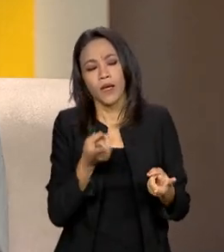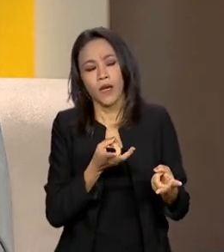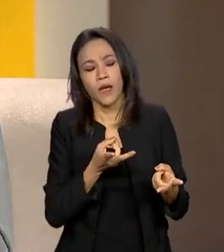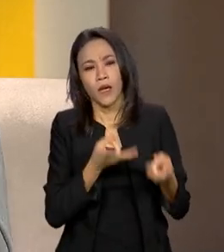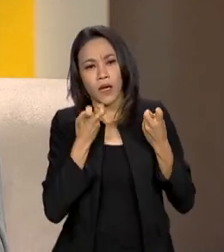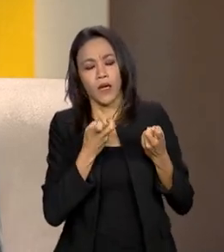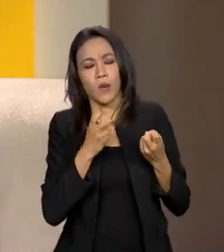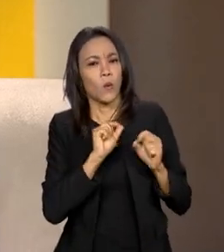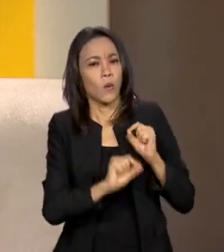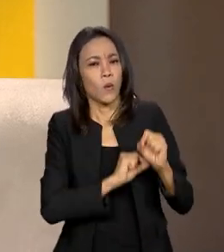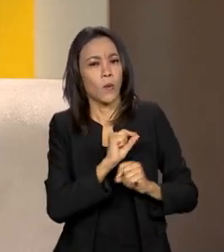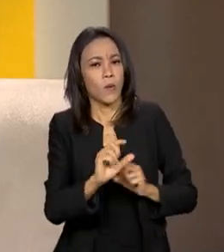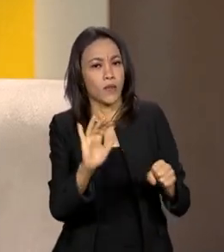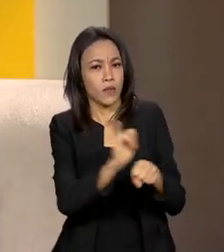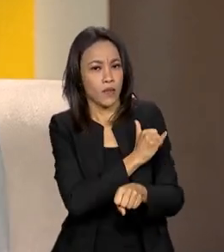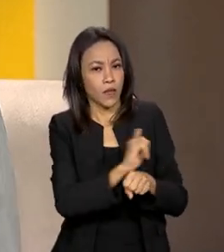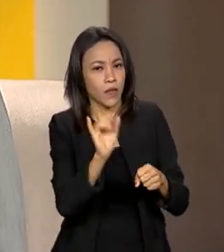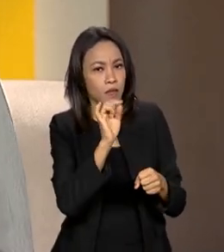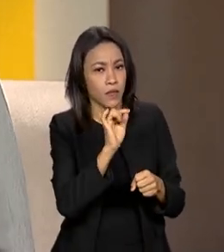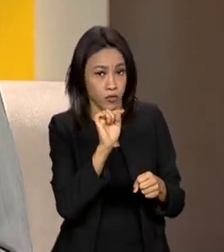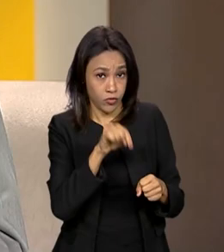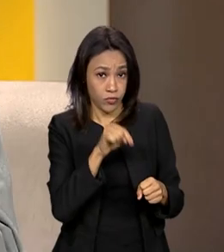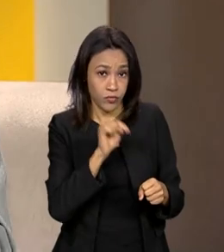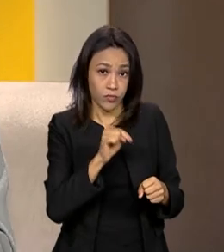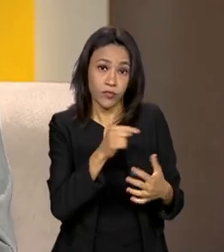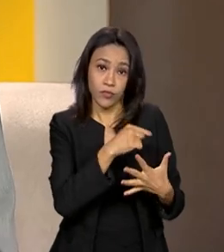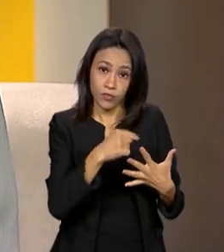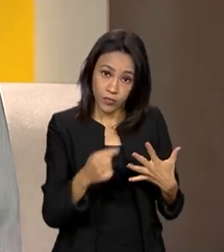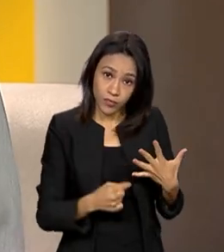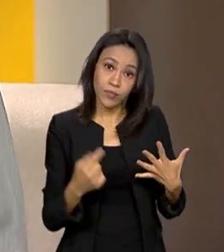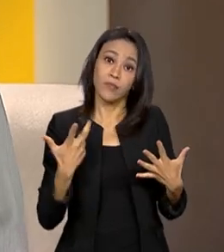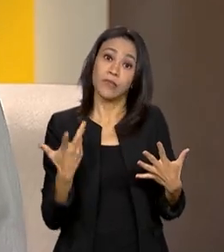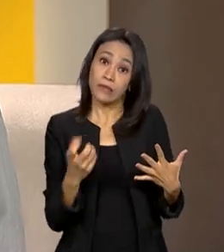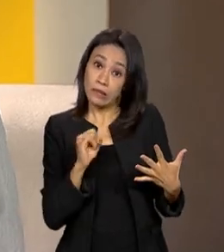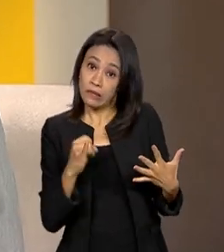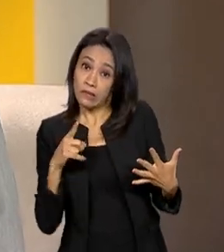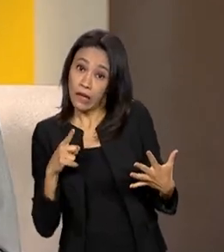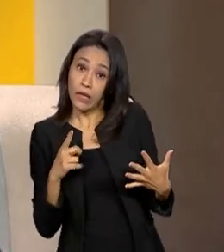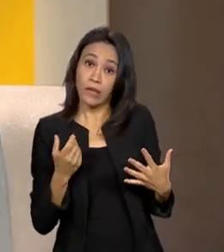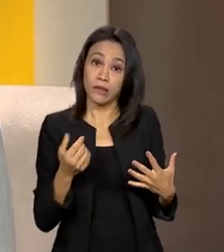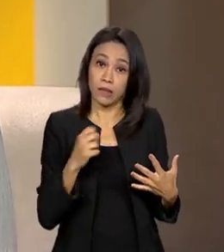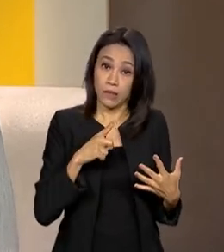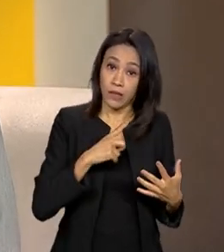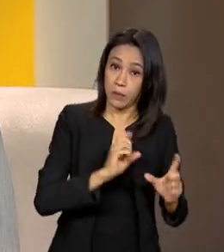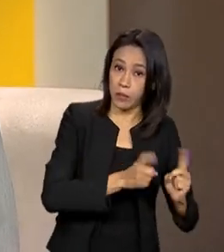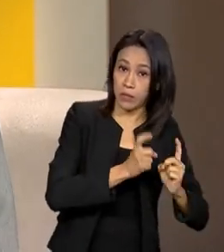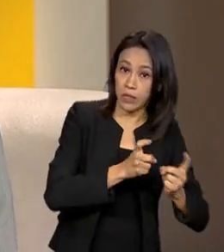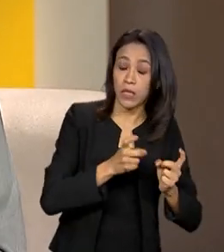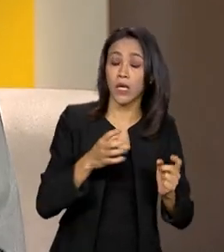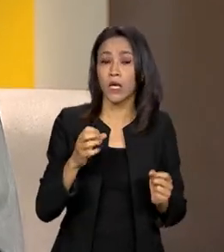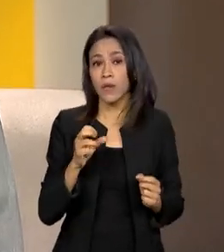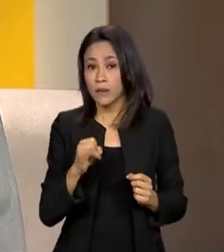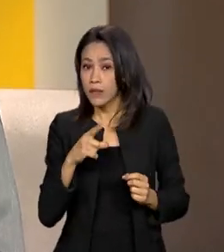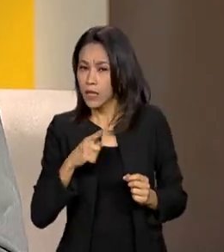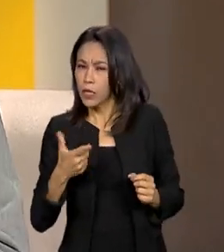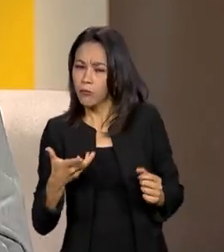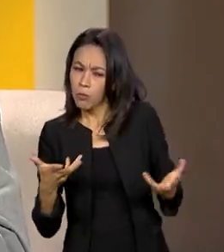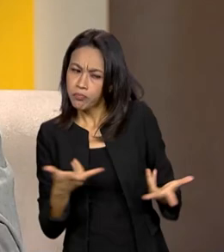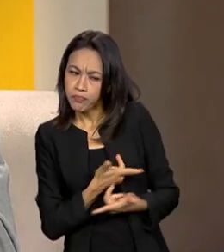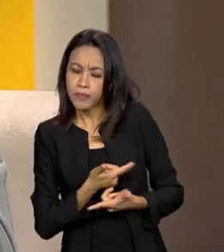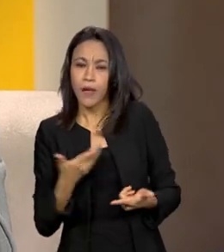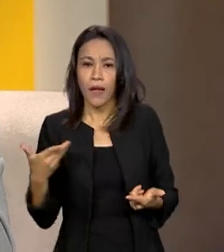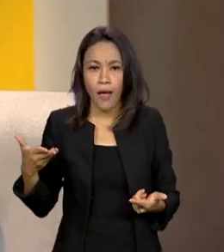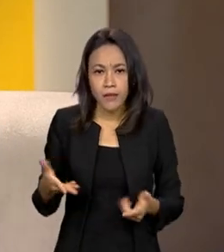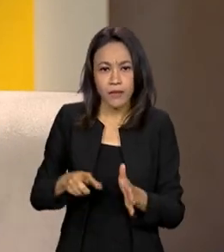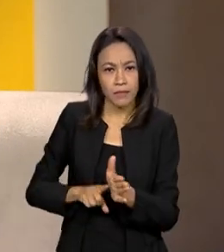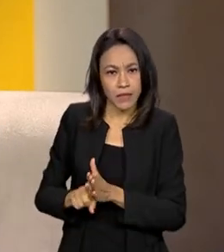de habilitadores de governo digital, se há uma estratégia, se há uma governança, se há uma execução efetiva. Então, esse é um estudo